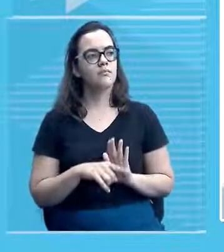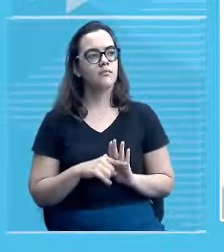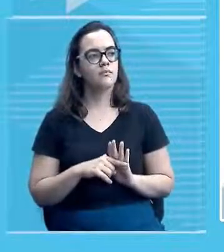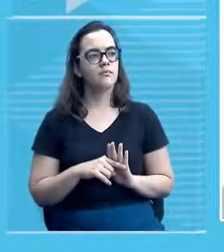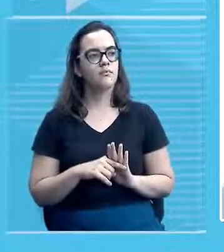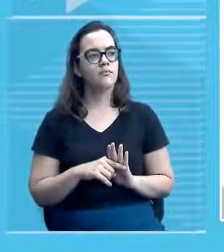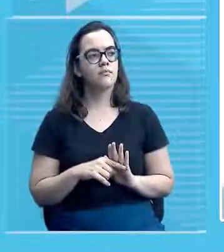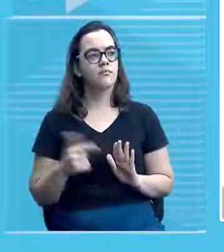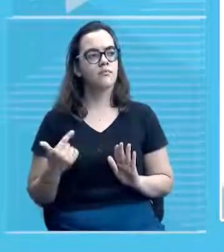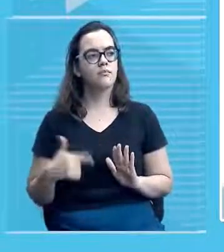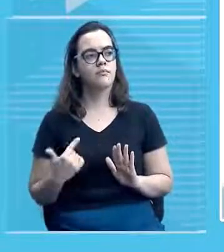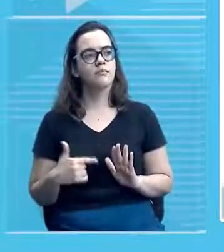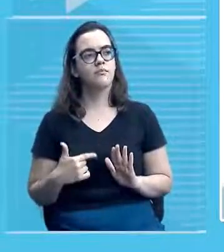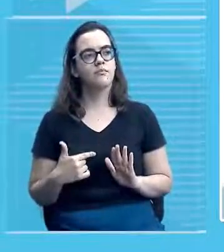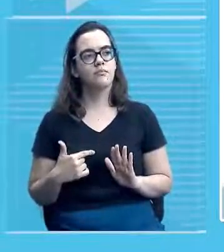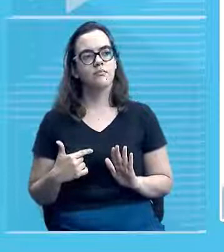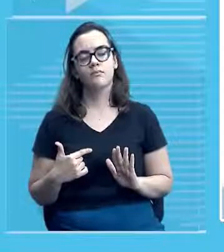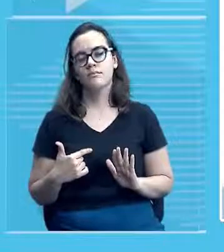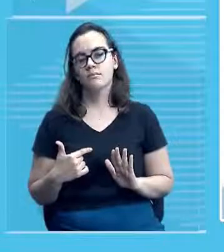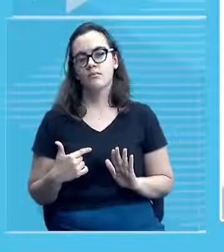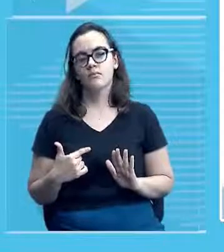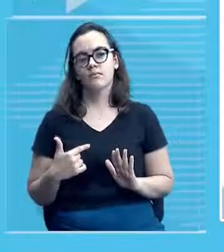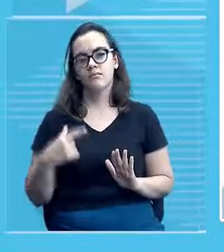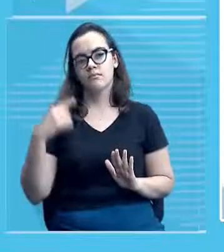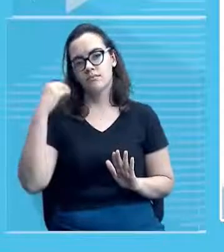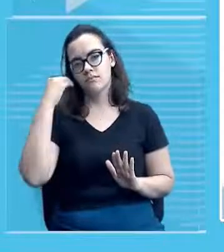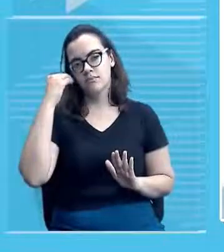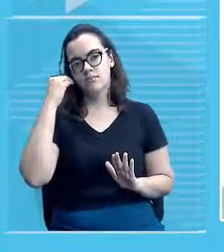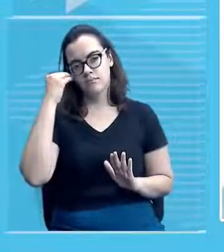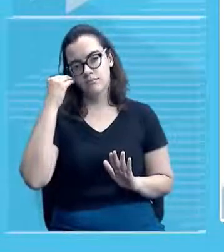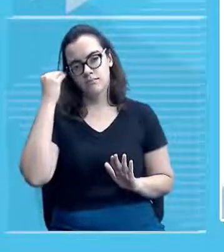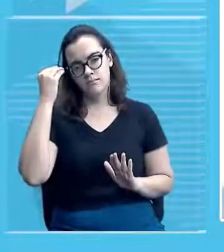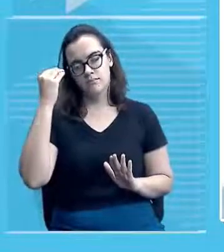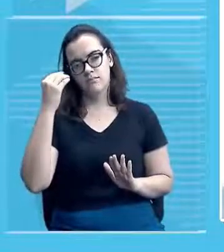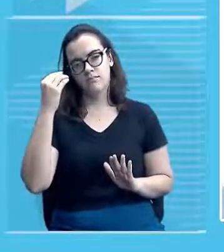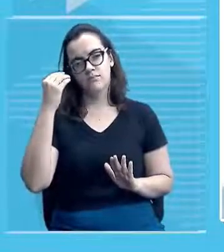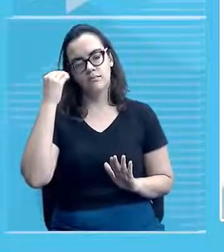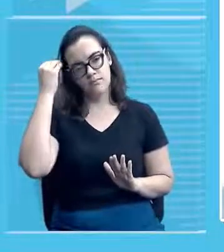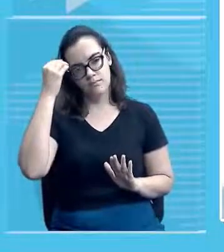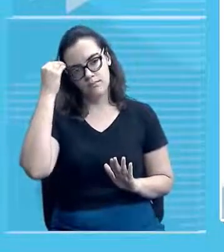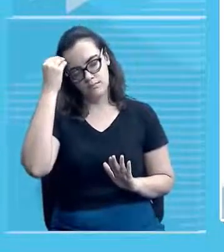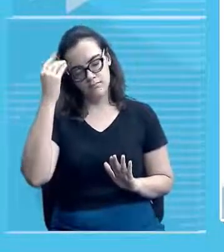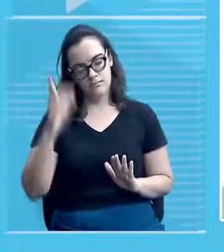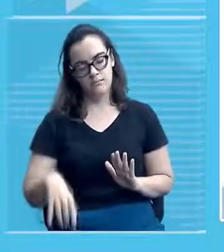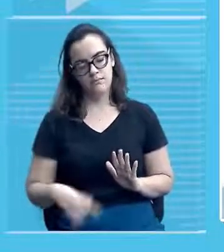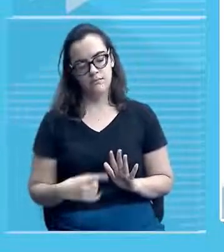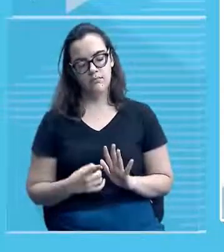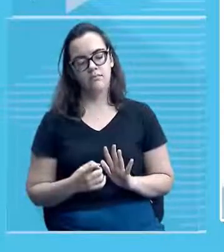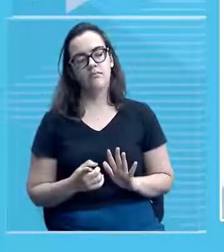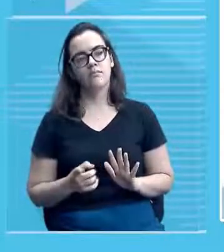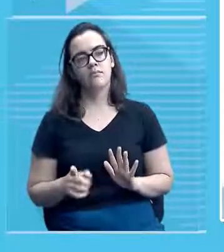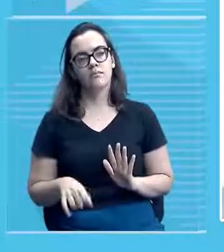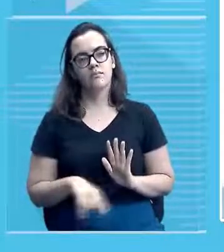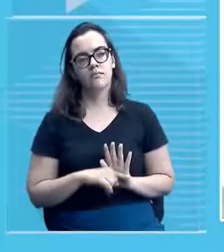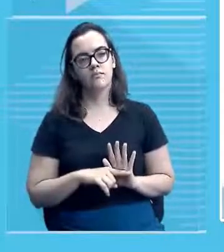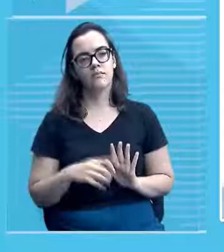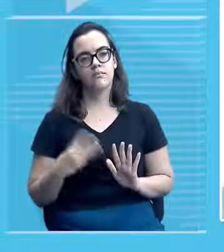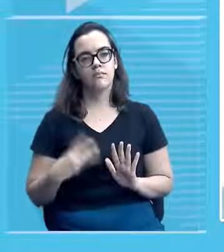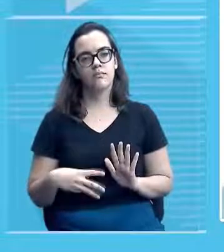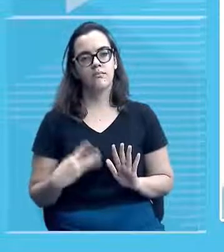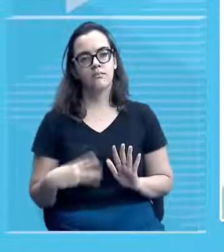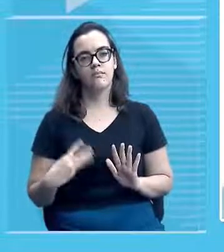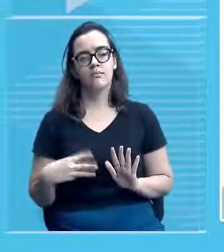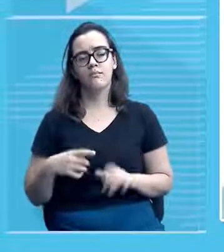saberes conhecimentos o terceiro item culinária e artesanatos